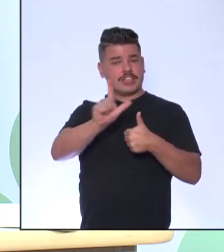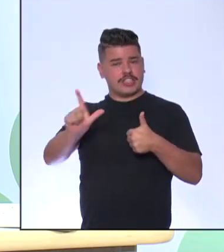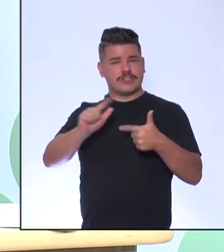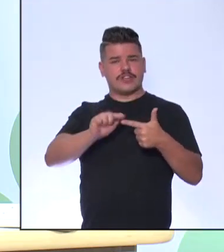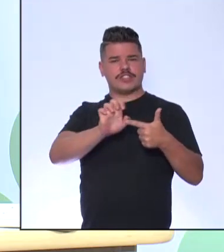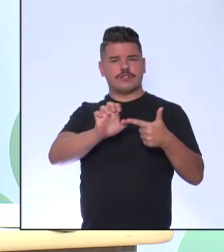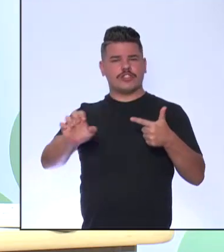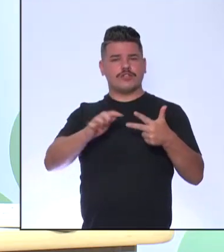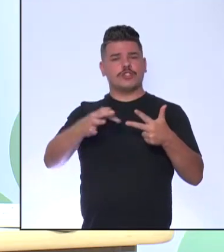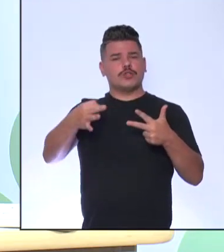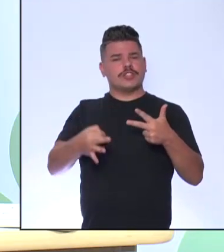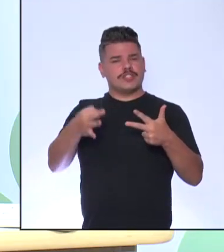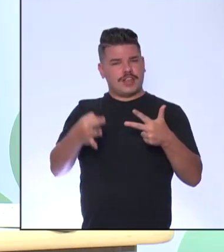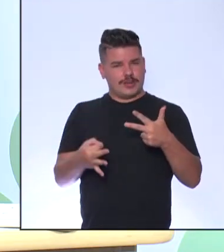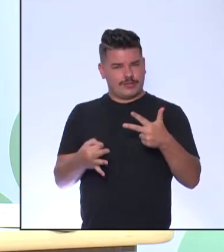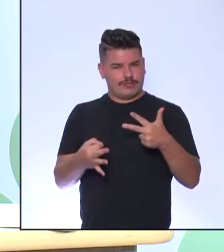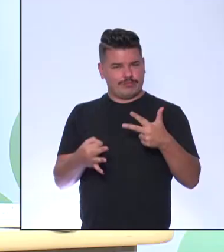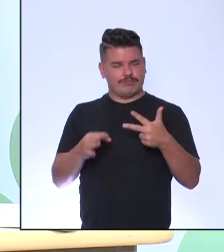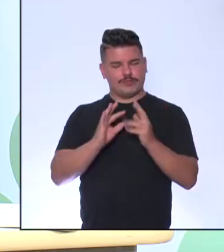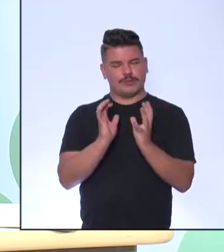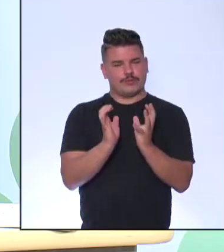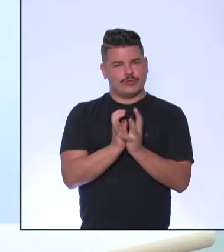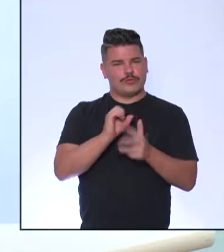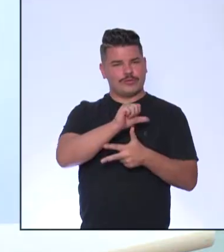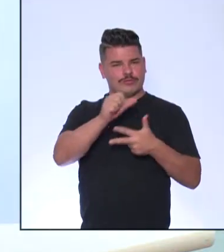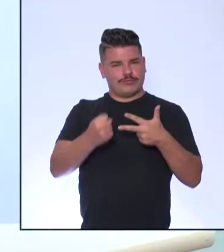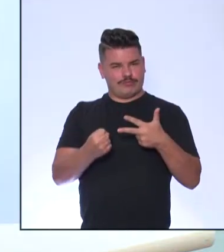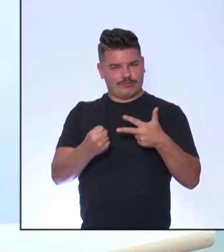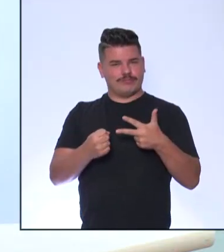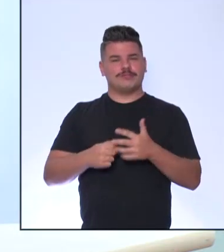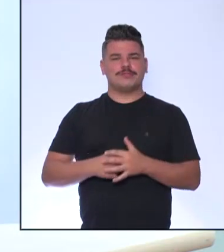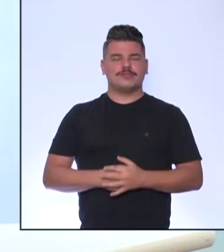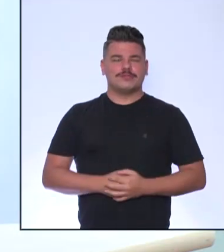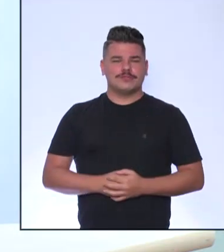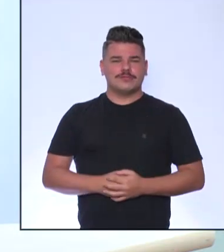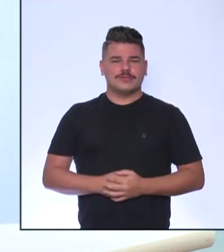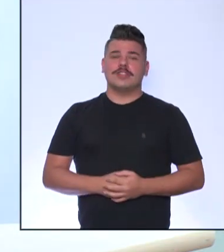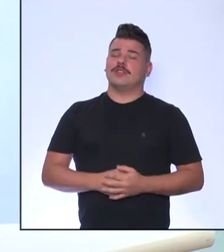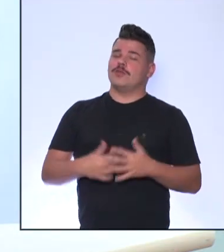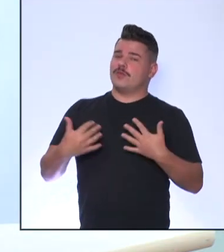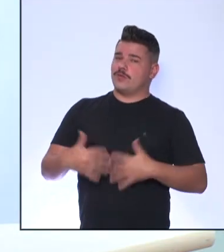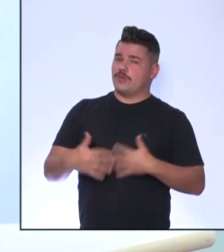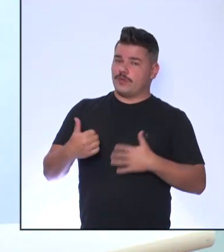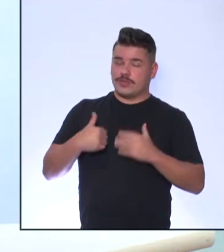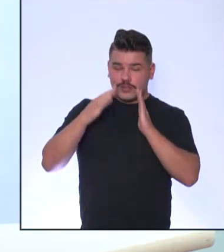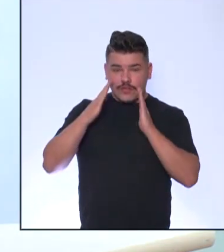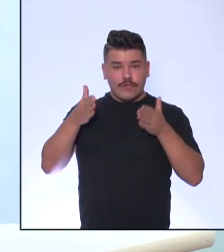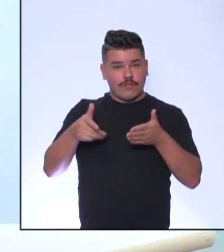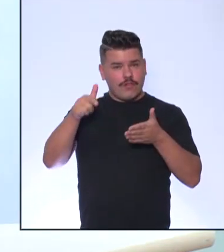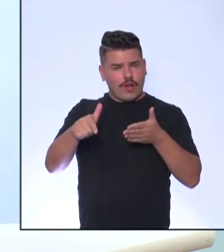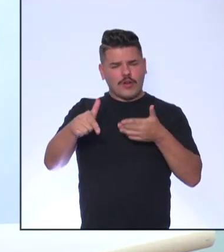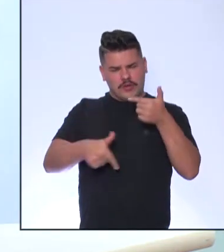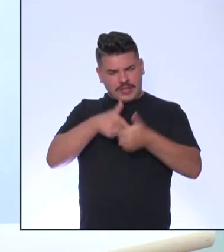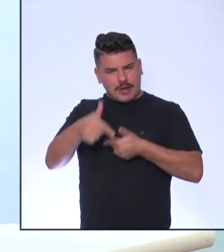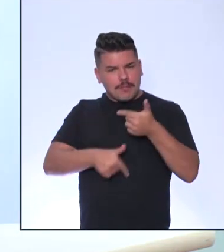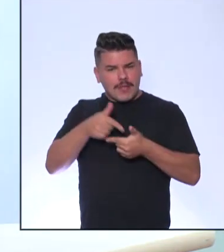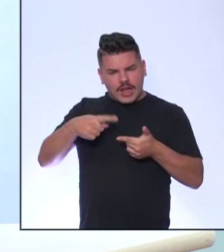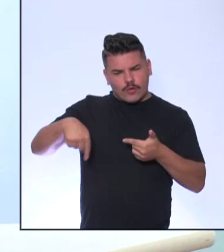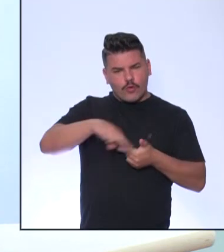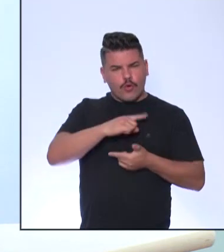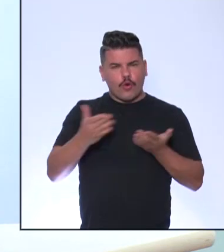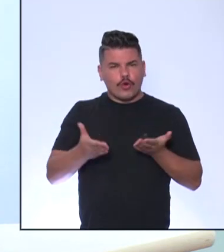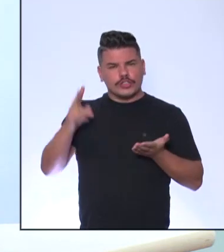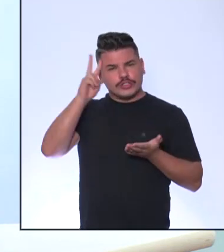executivo E o judiciário Isso, que é um dos grandes focos Da nossa trabalho hoje Que a gente